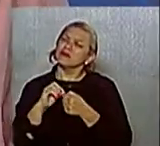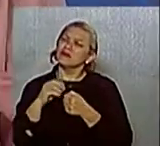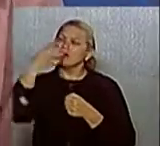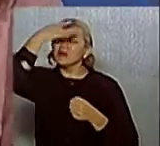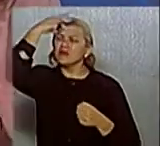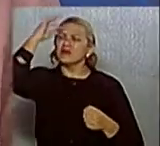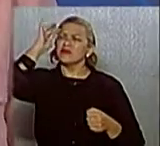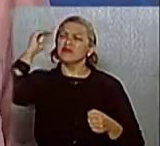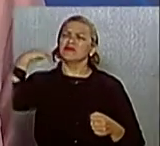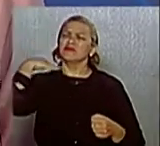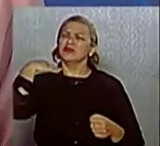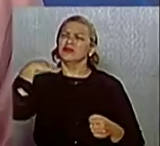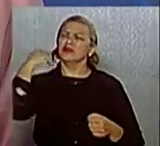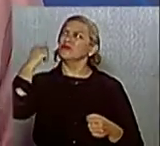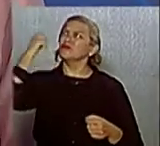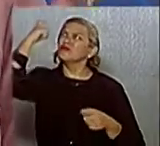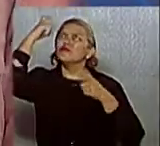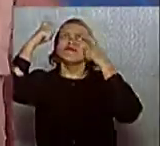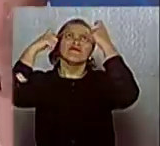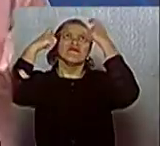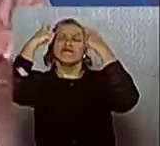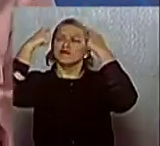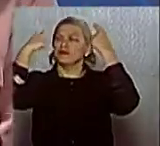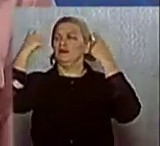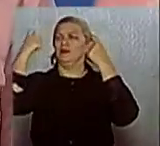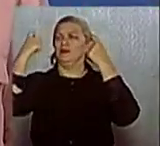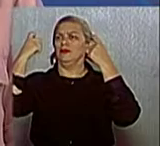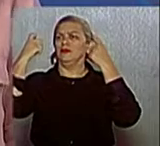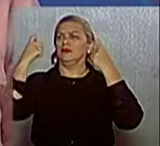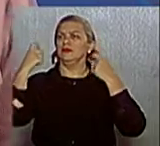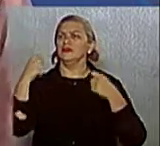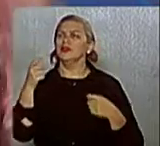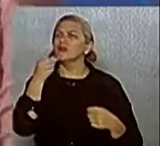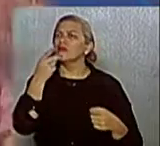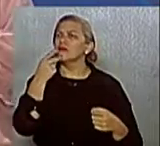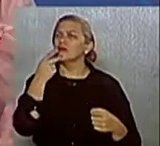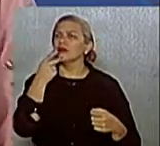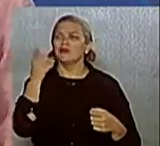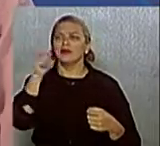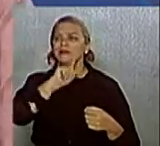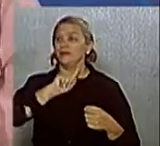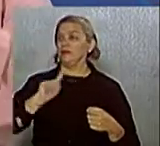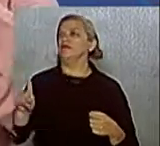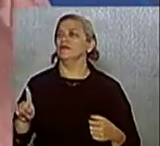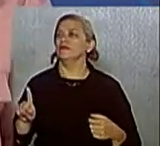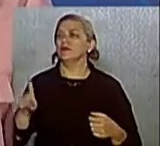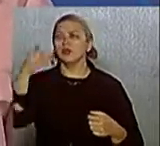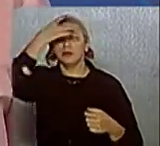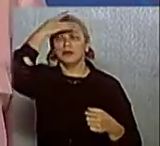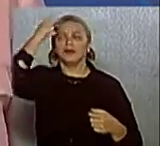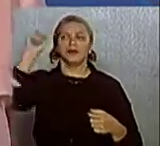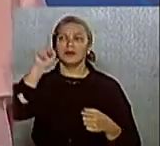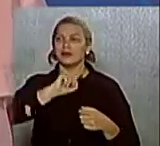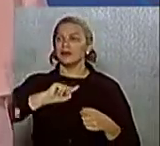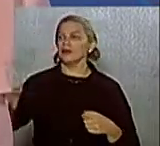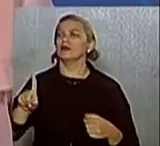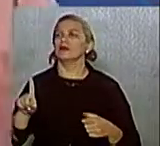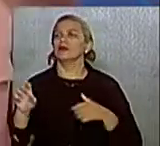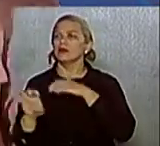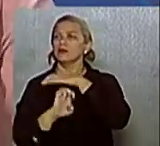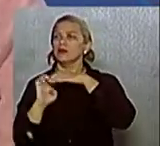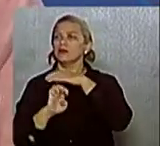Eu fico preocupada com isso. E eu quero falar para o candidato o seguinte, não, a prefeitura não é uma grande empresa.